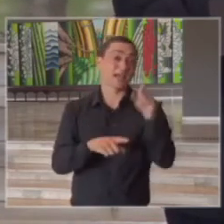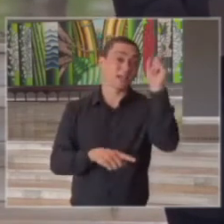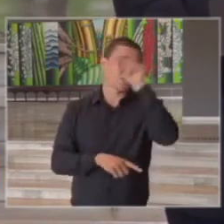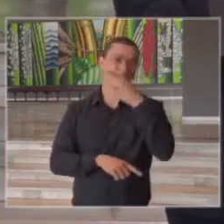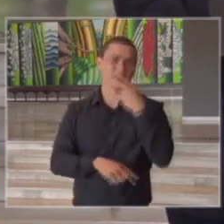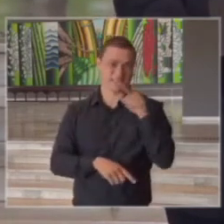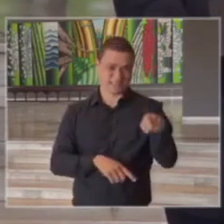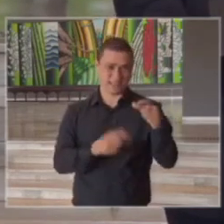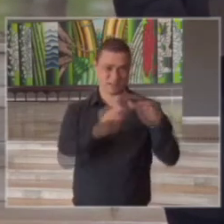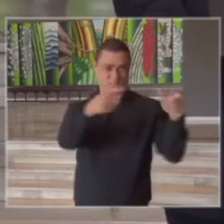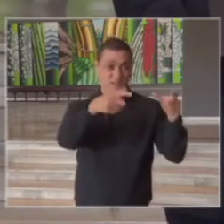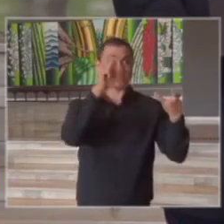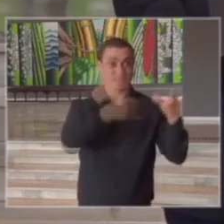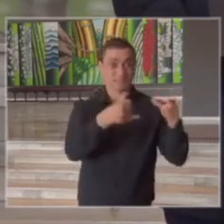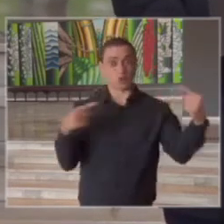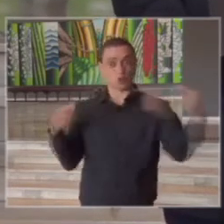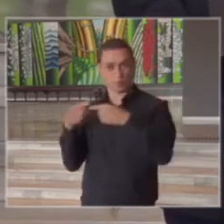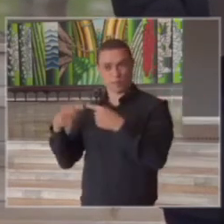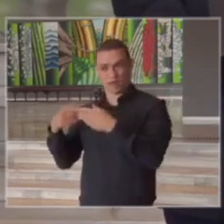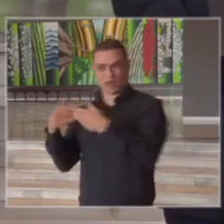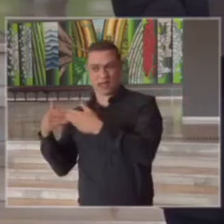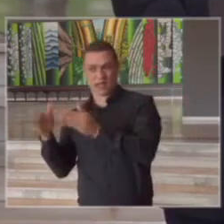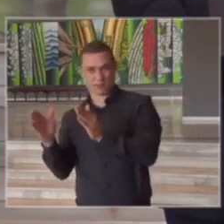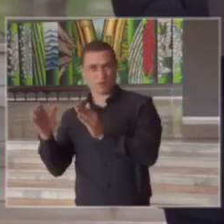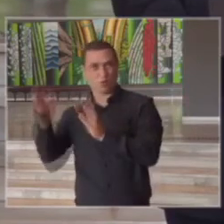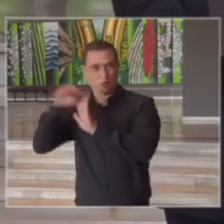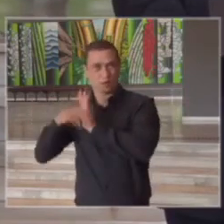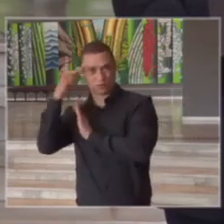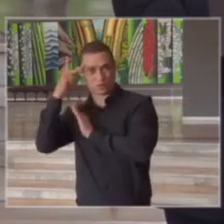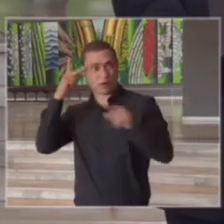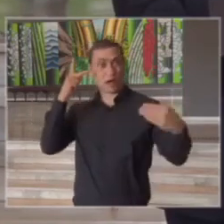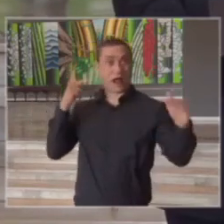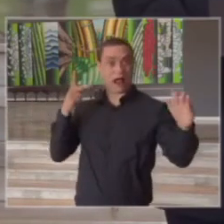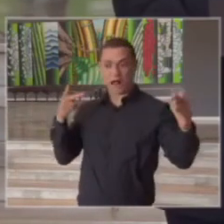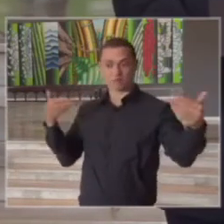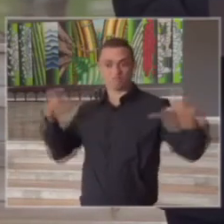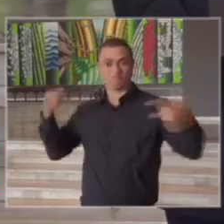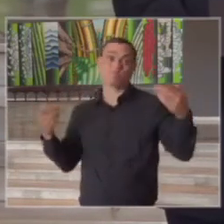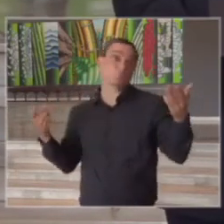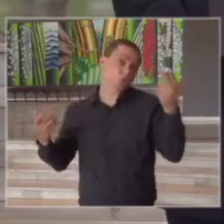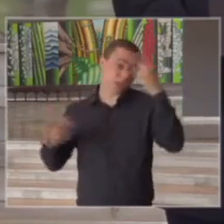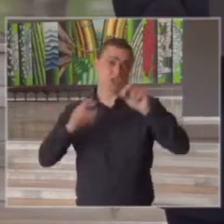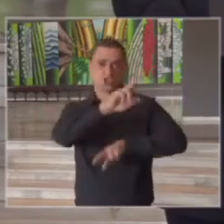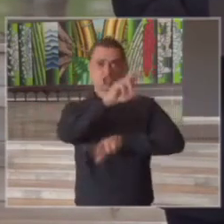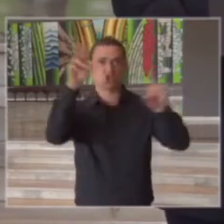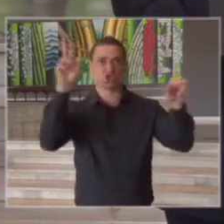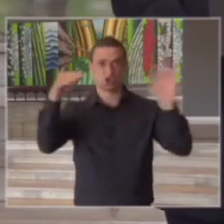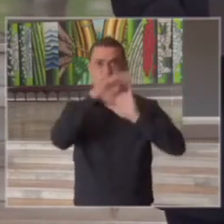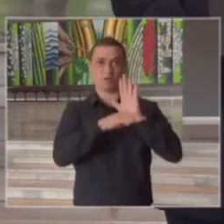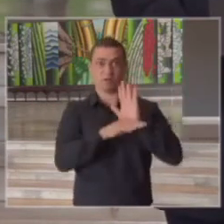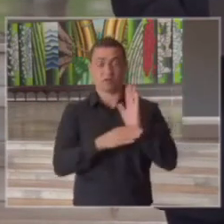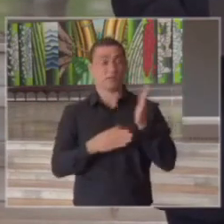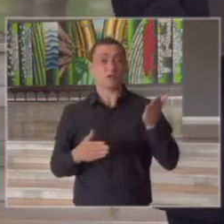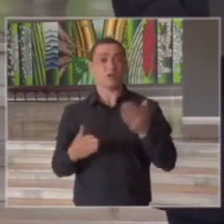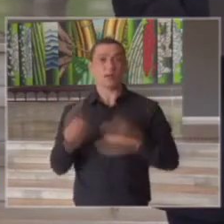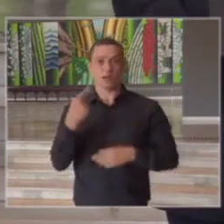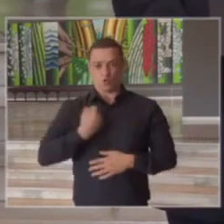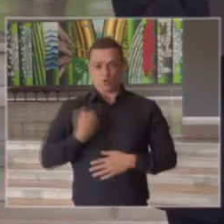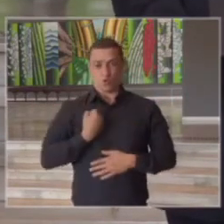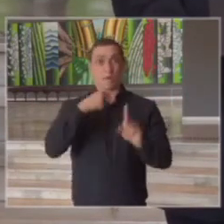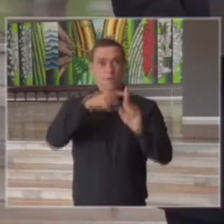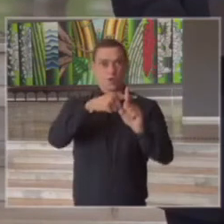isso tem ou não vinculação com o programa heterogêneo do plano São Paulo nem mesmo os números